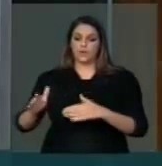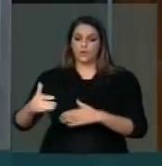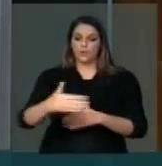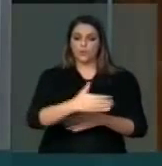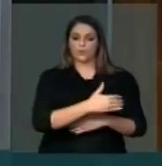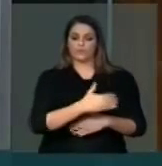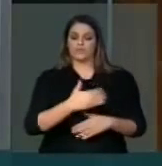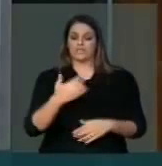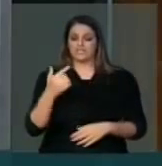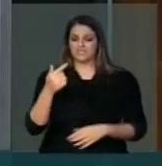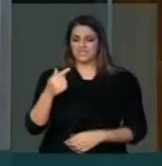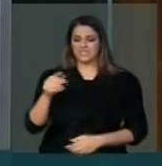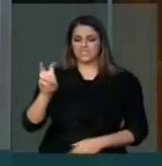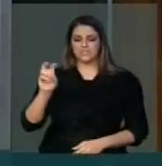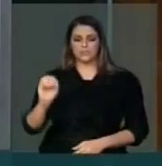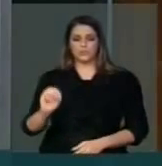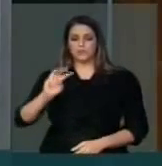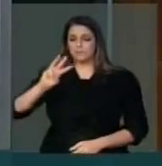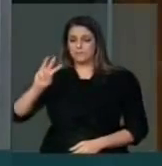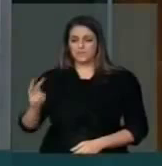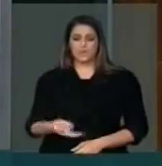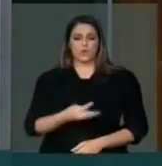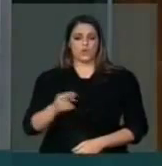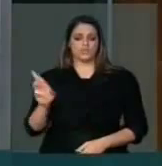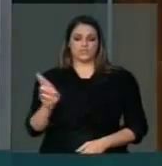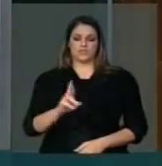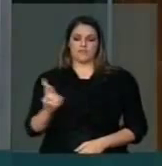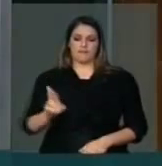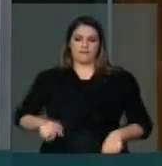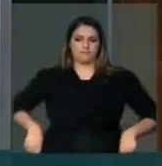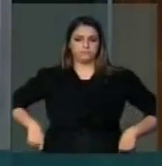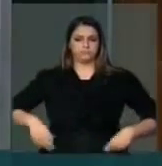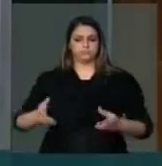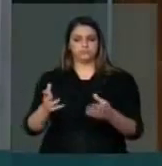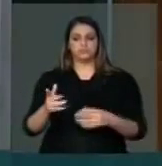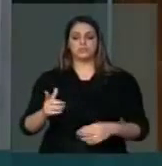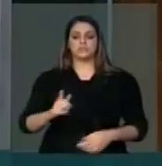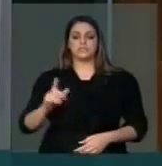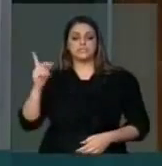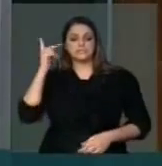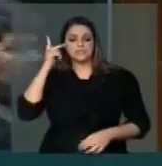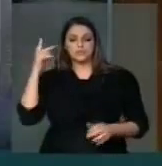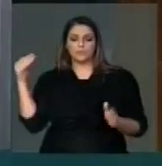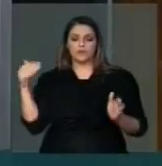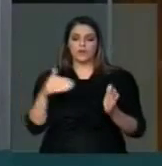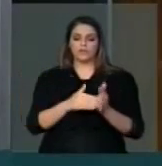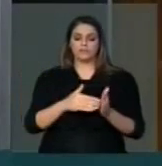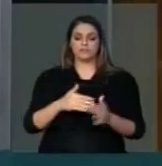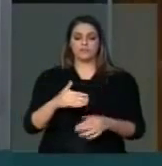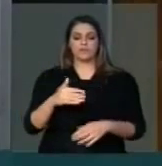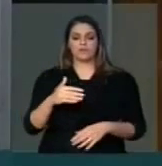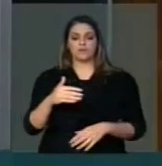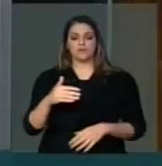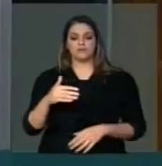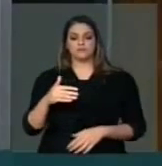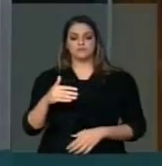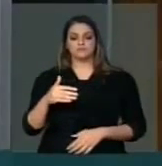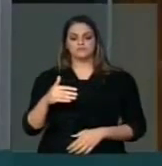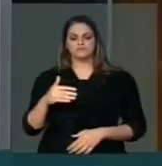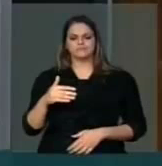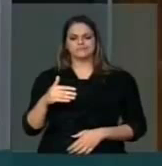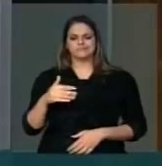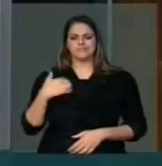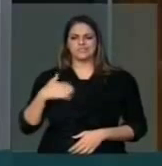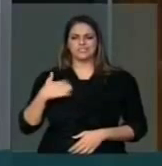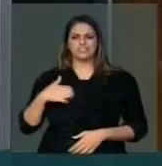770 milhões, esta obra, e que liga São Paulo a Buenos Aires. Ali passa esta